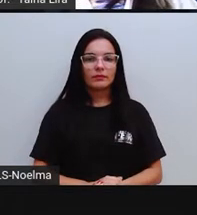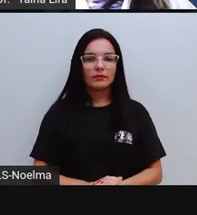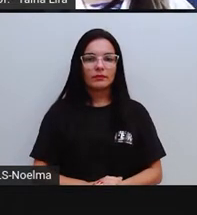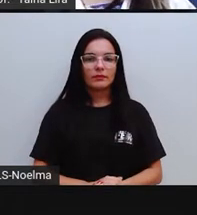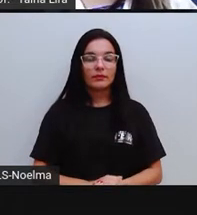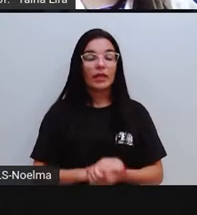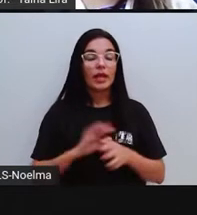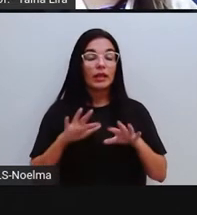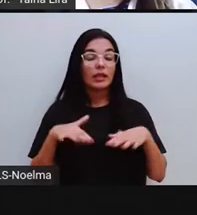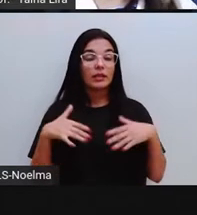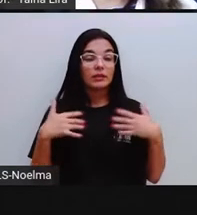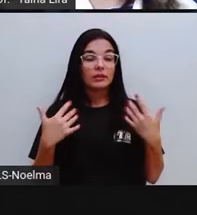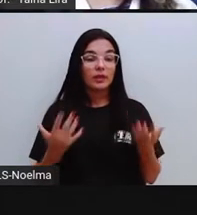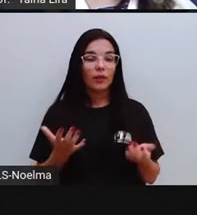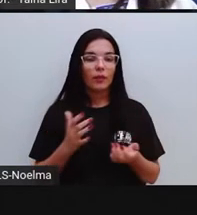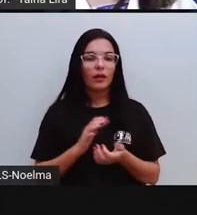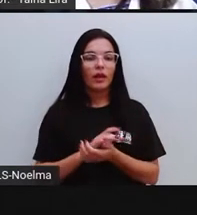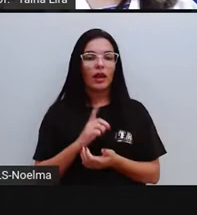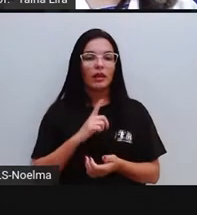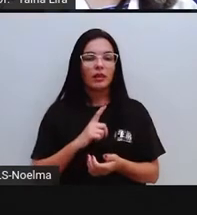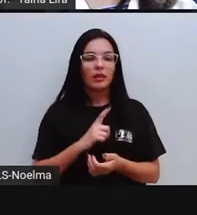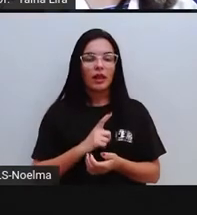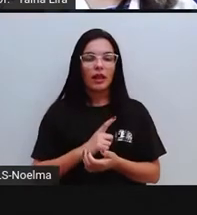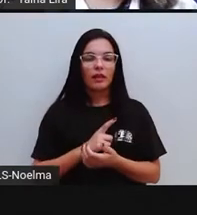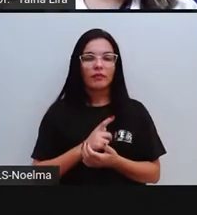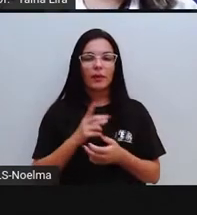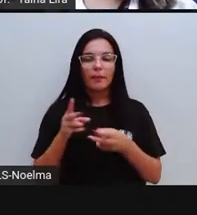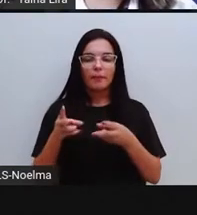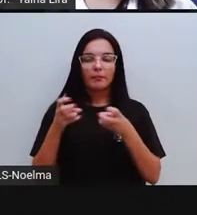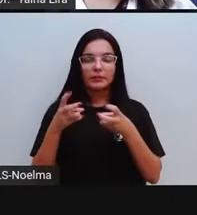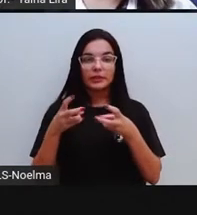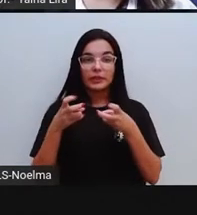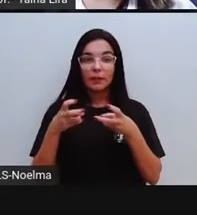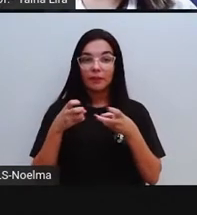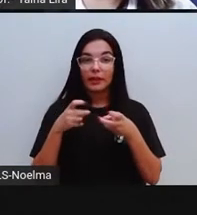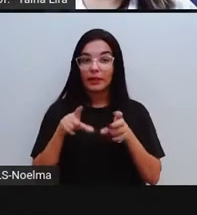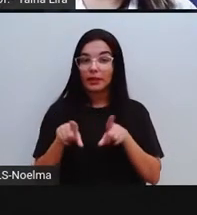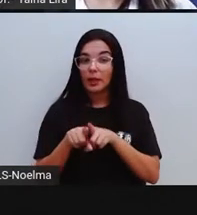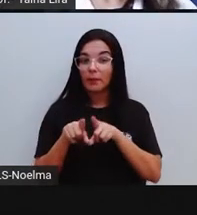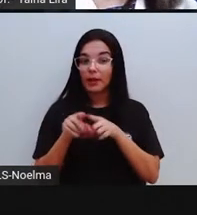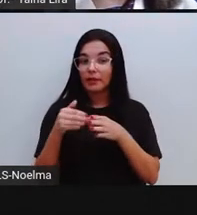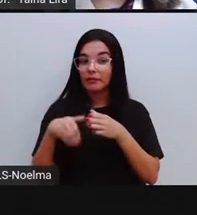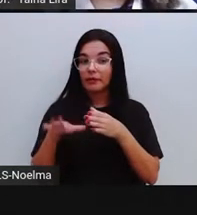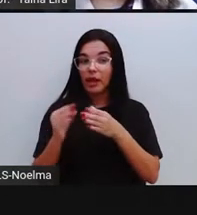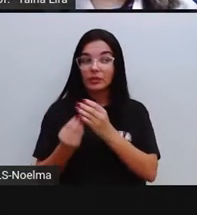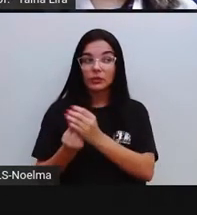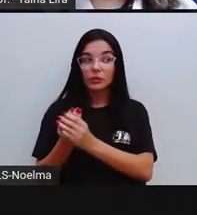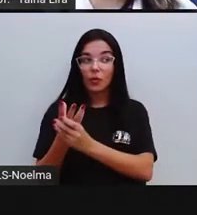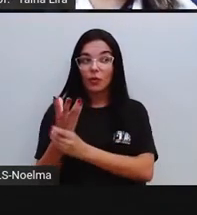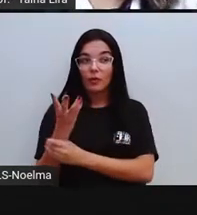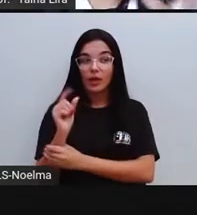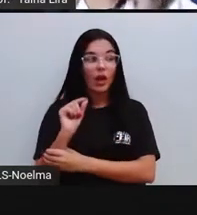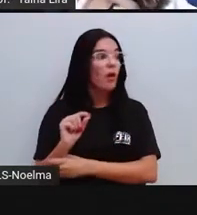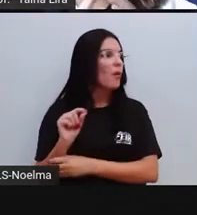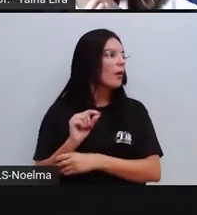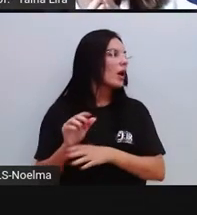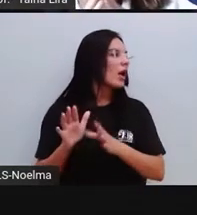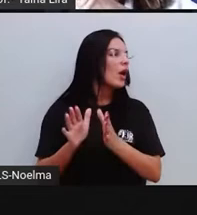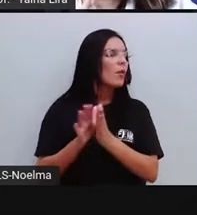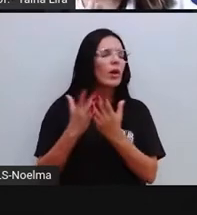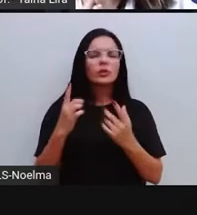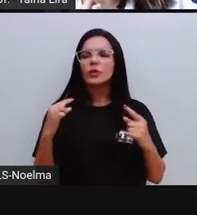E aí agora, nós vamos perceber, vamos descobrir aqui, que quando nós